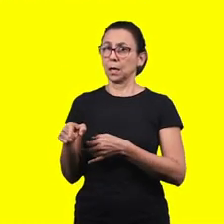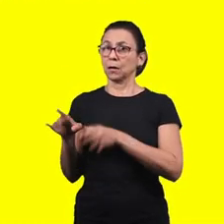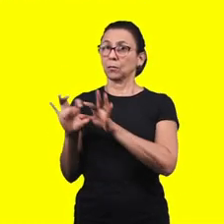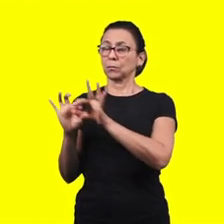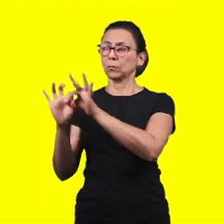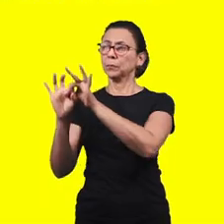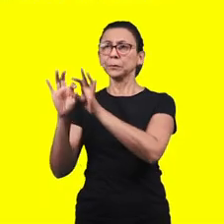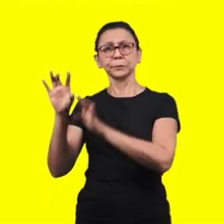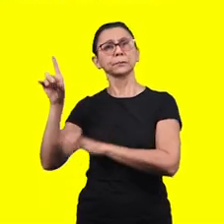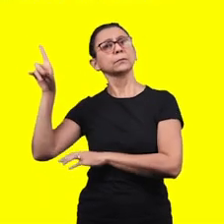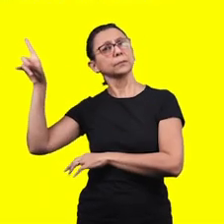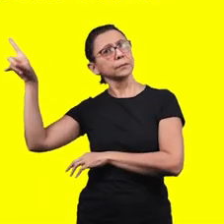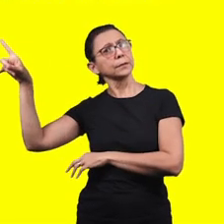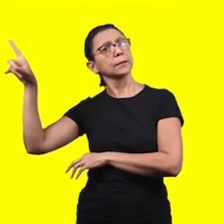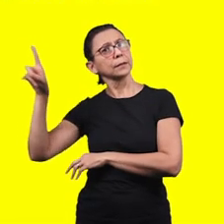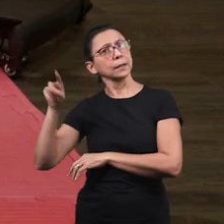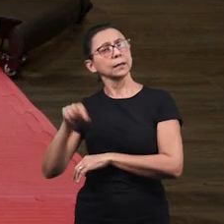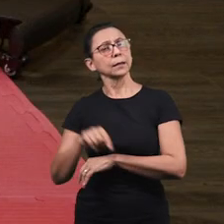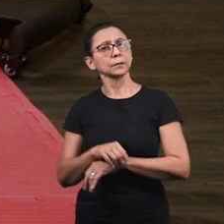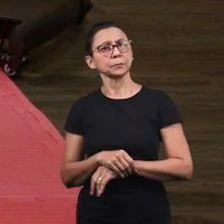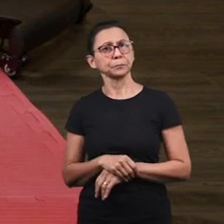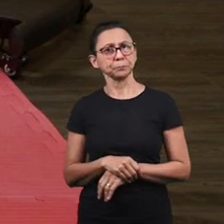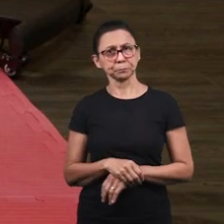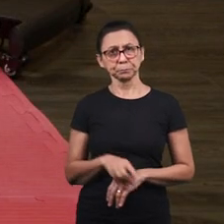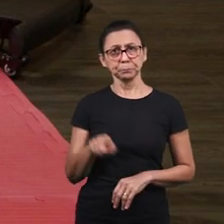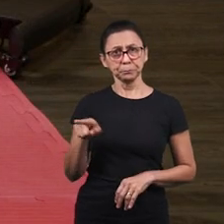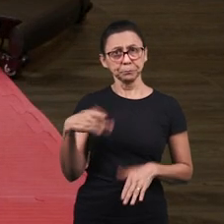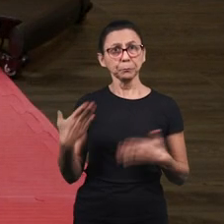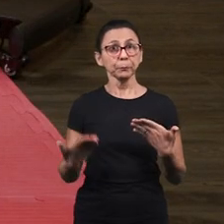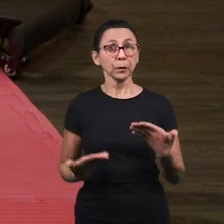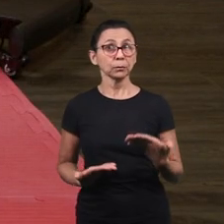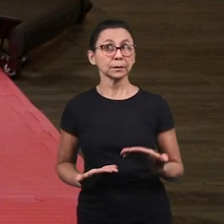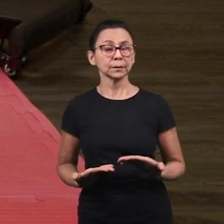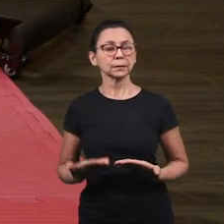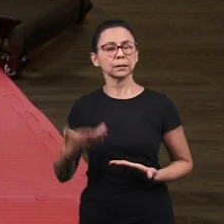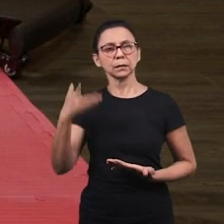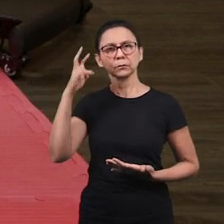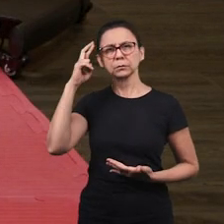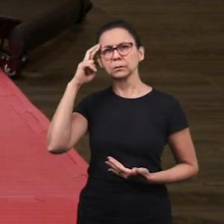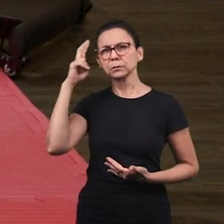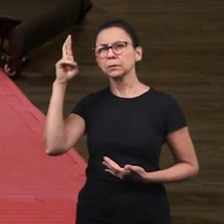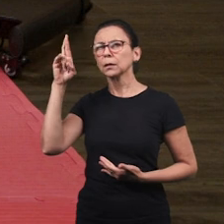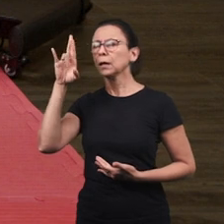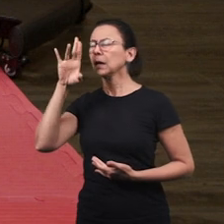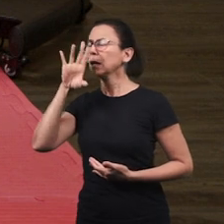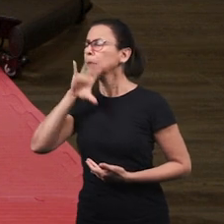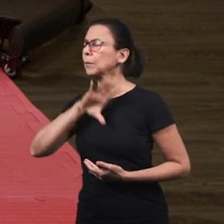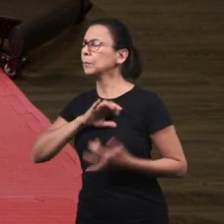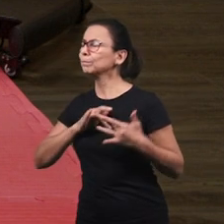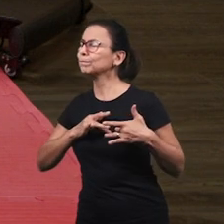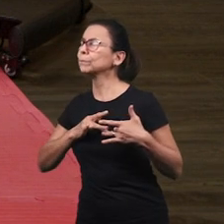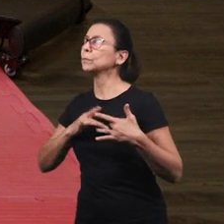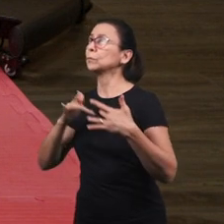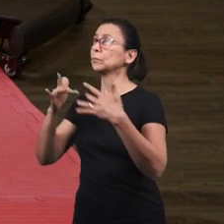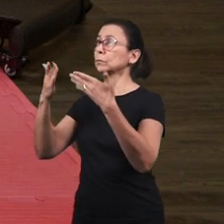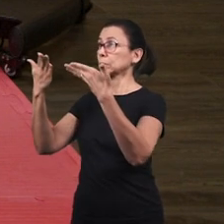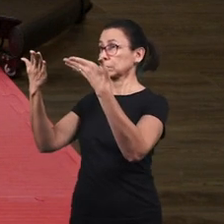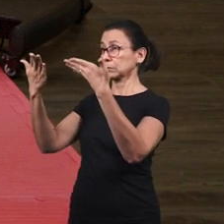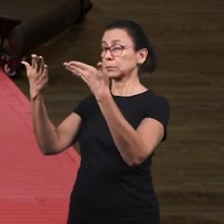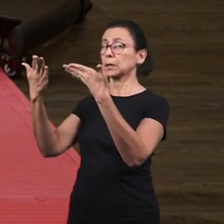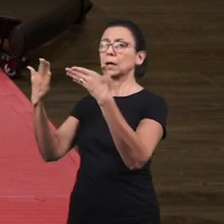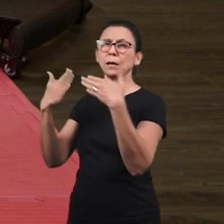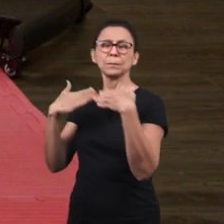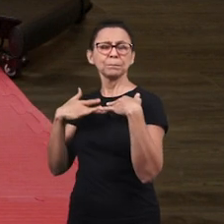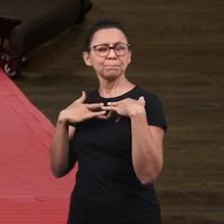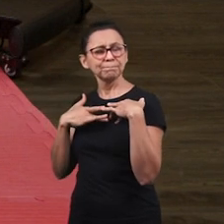Noé Ele foi um Ele foi um servo do Senhor Que amou muito ao nosso Deus E por